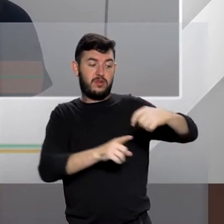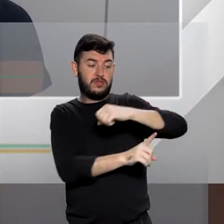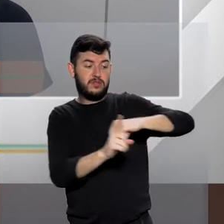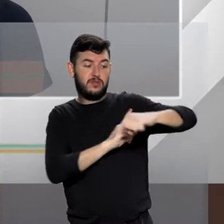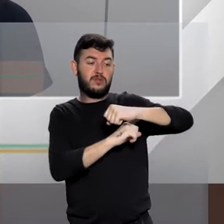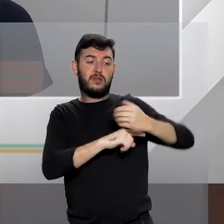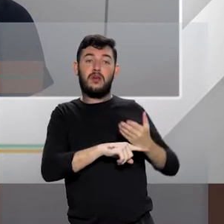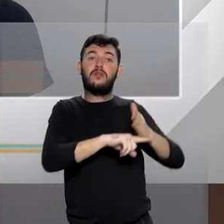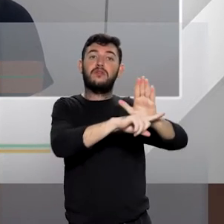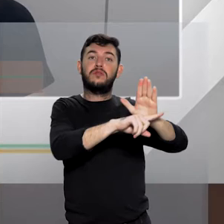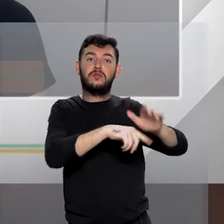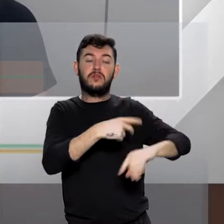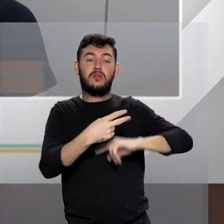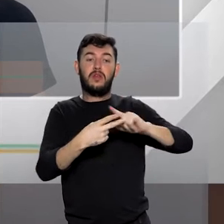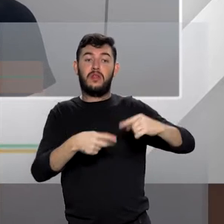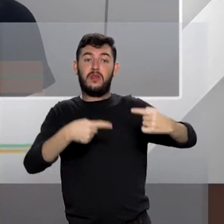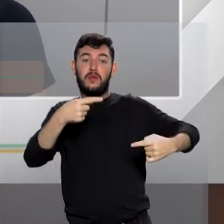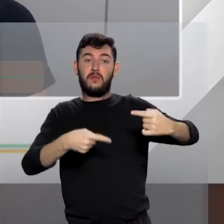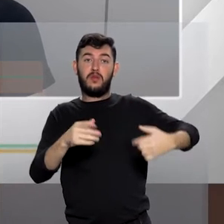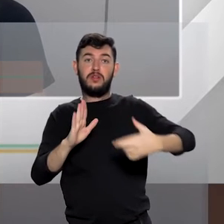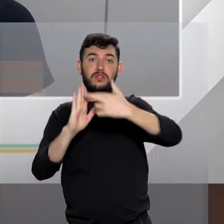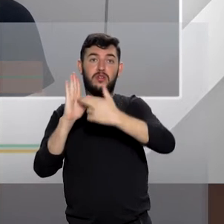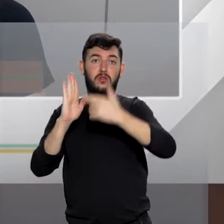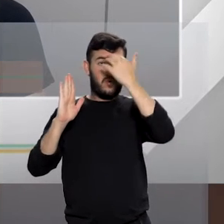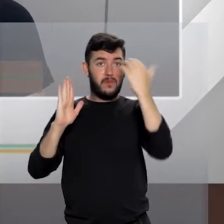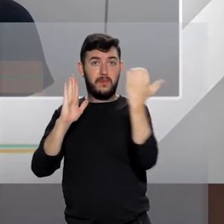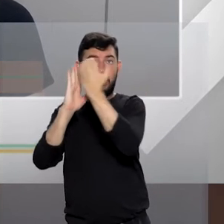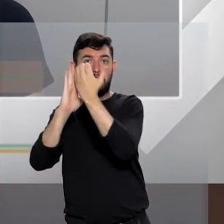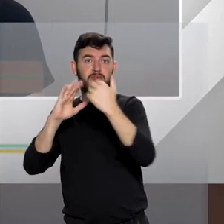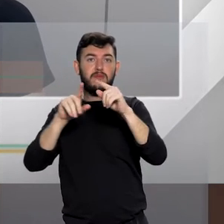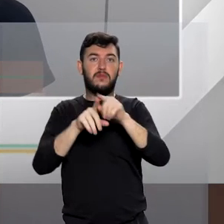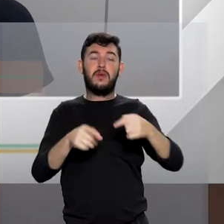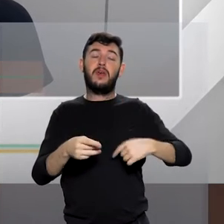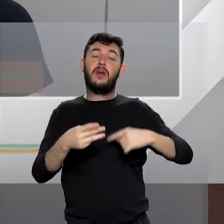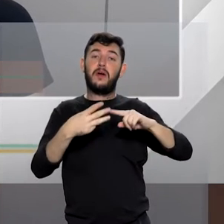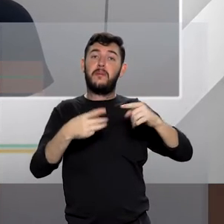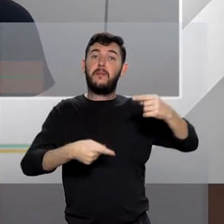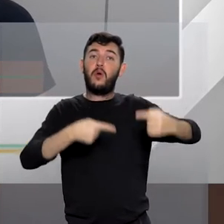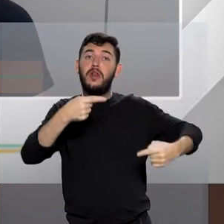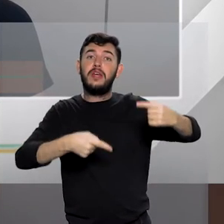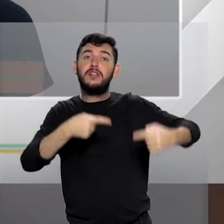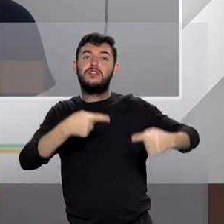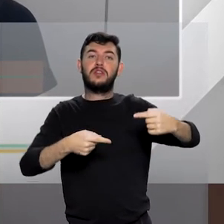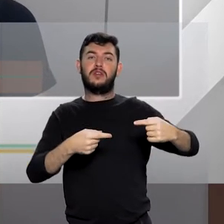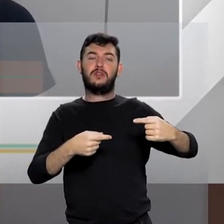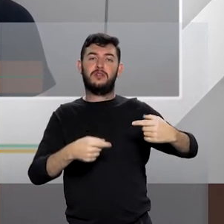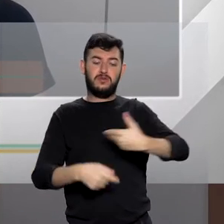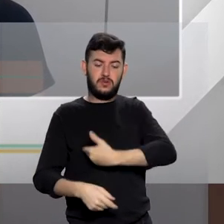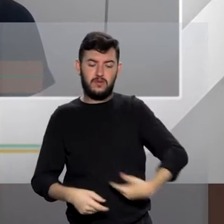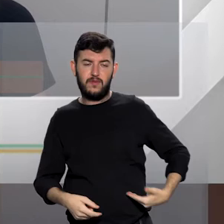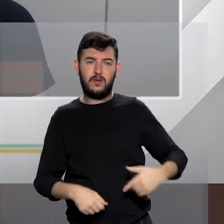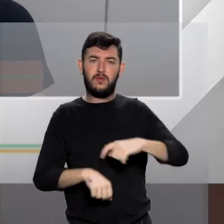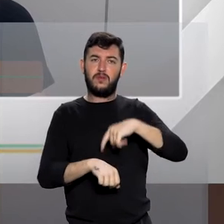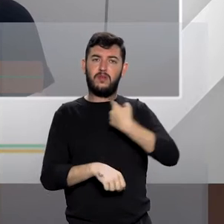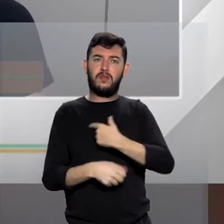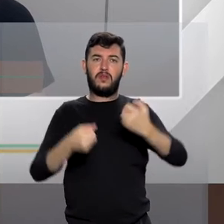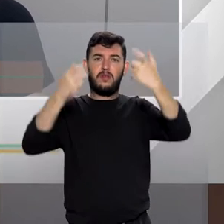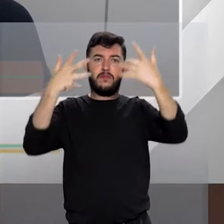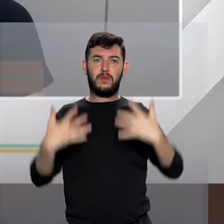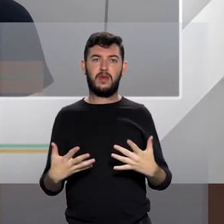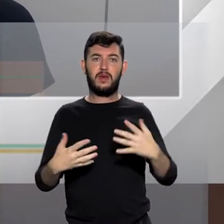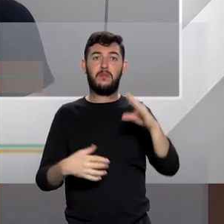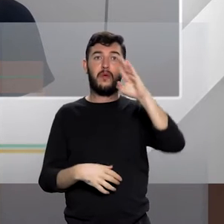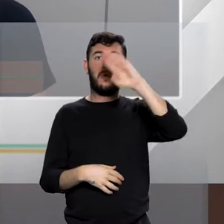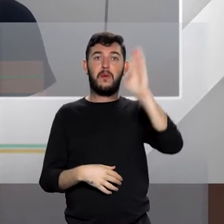normativas e também dessa política de Estado, que é crucial quando se fala em compromisso público internacional do Brasil,